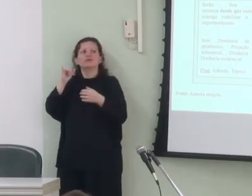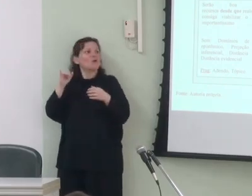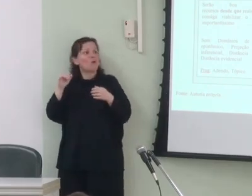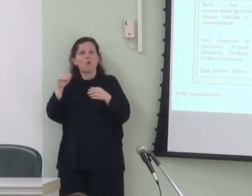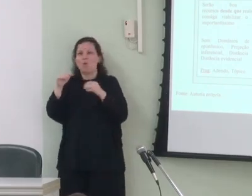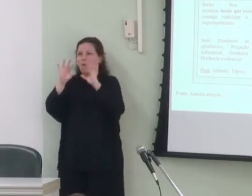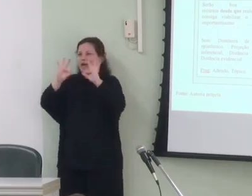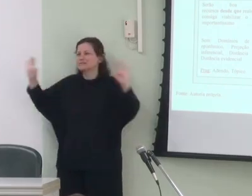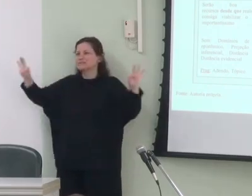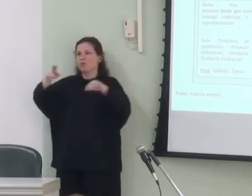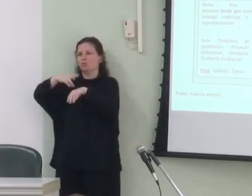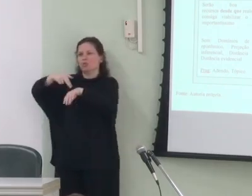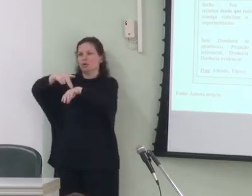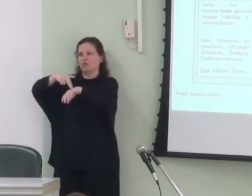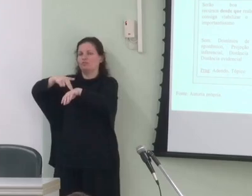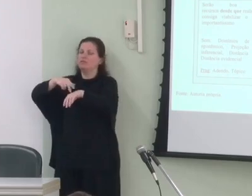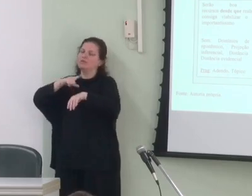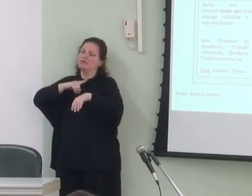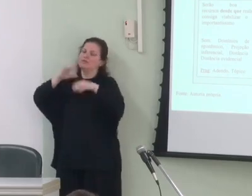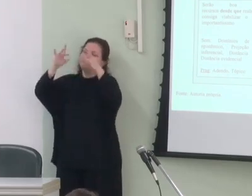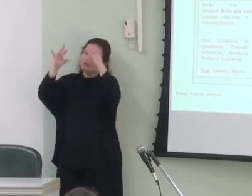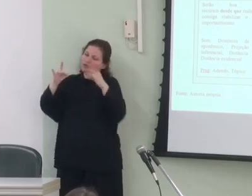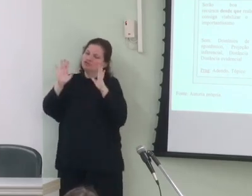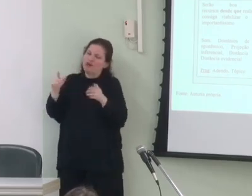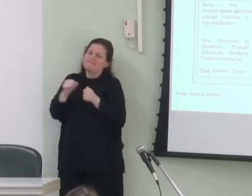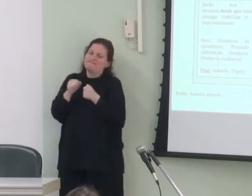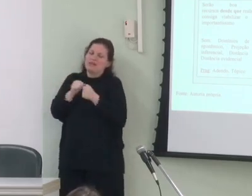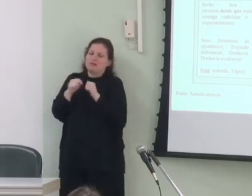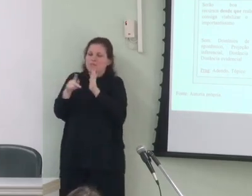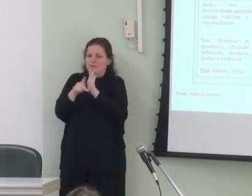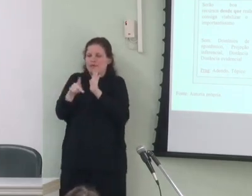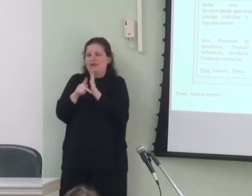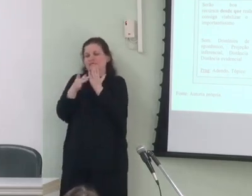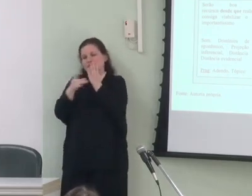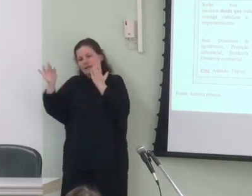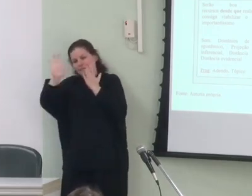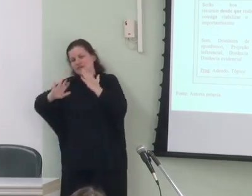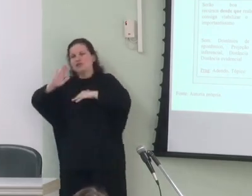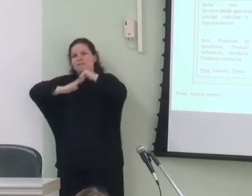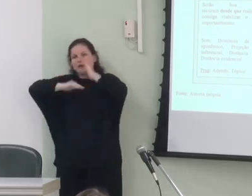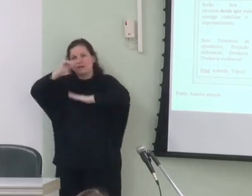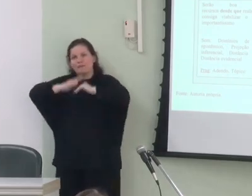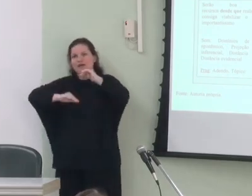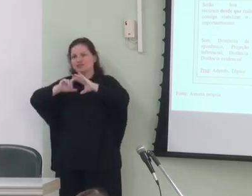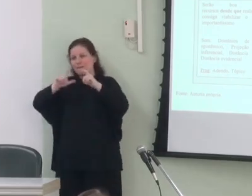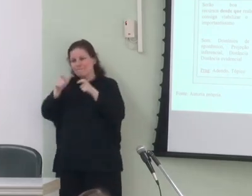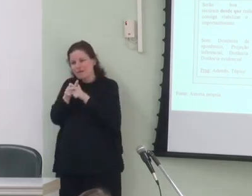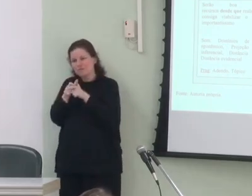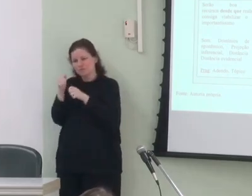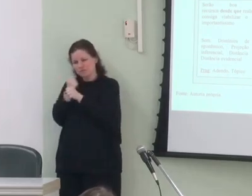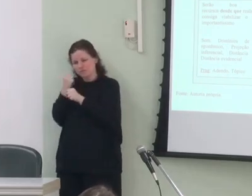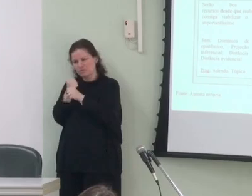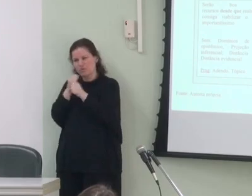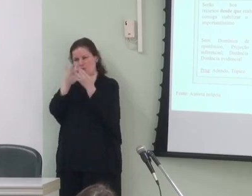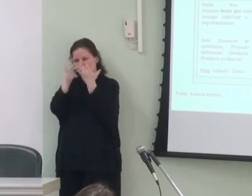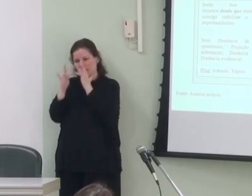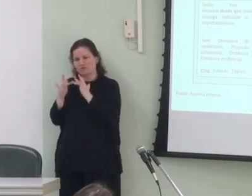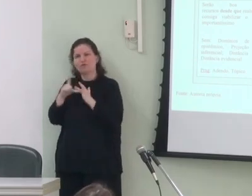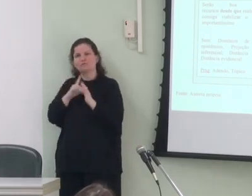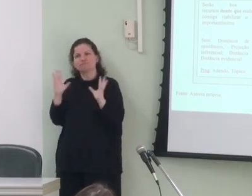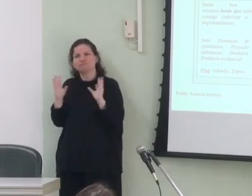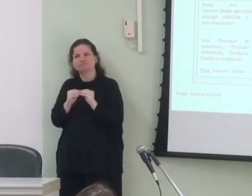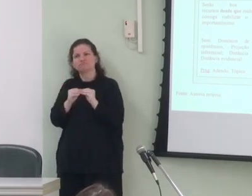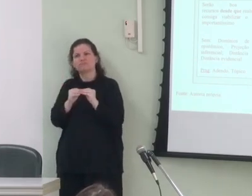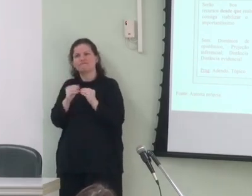partindo das descrições já feitas as propriedades semânticas e pragmáticas dessas microconstruções conectores são resumidas na